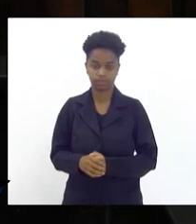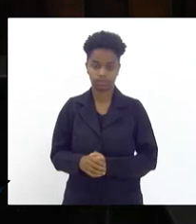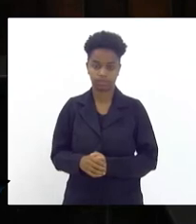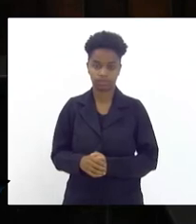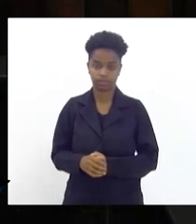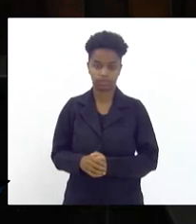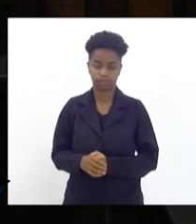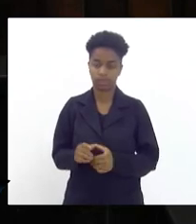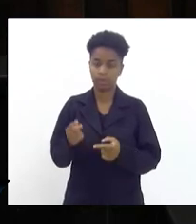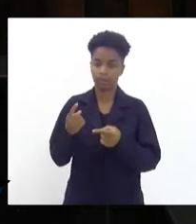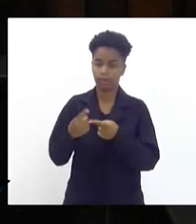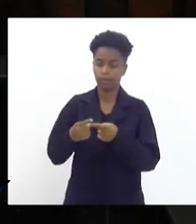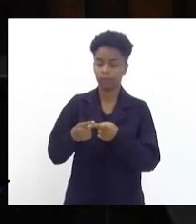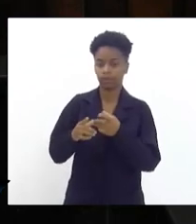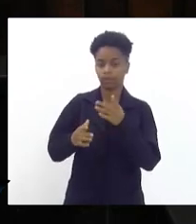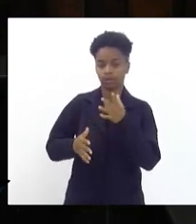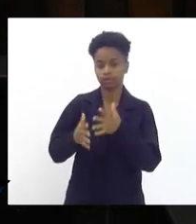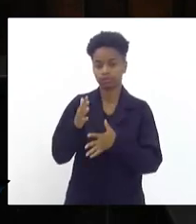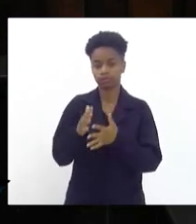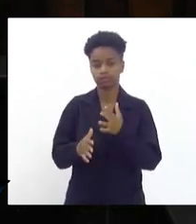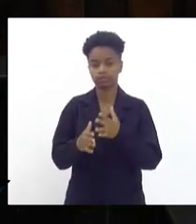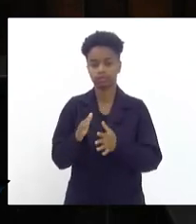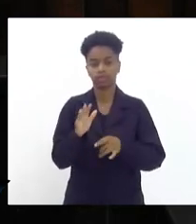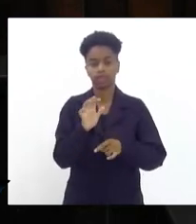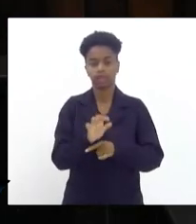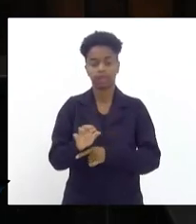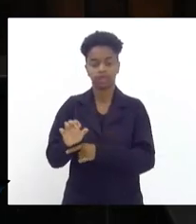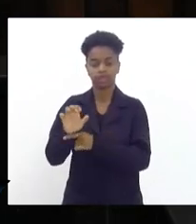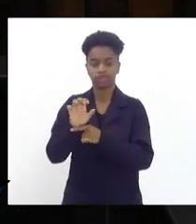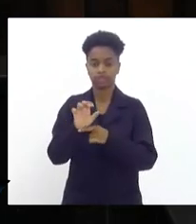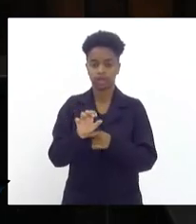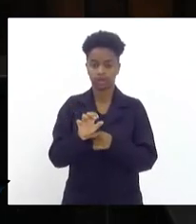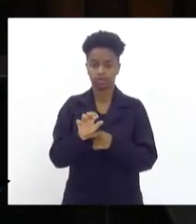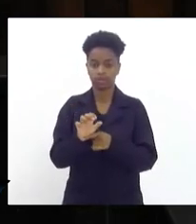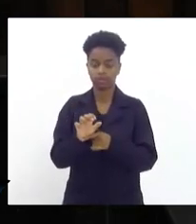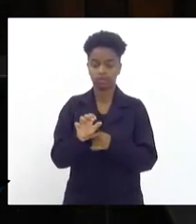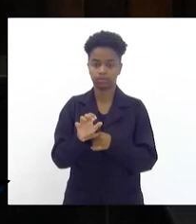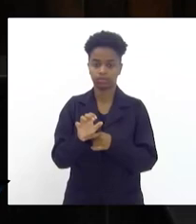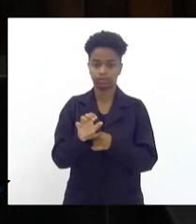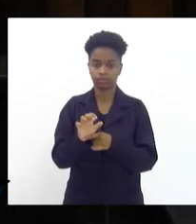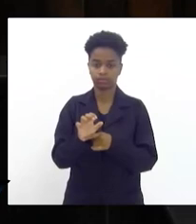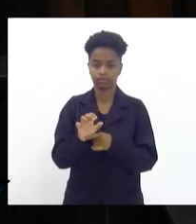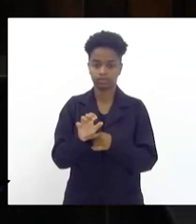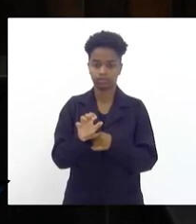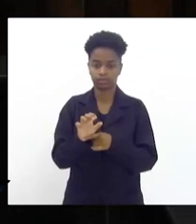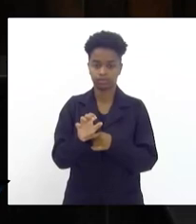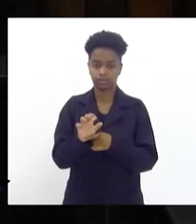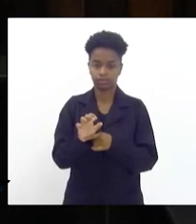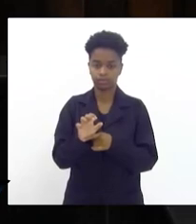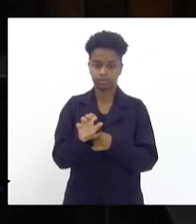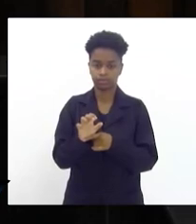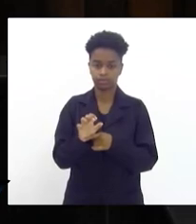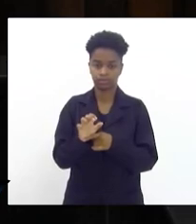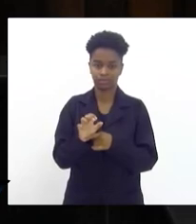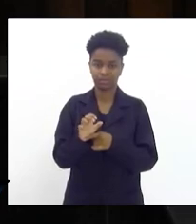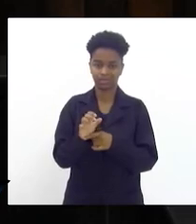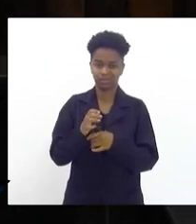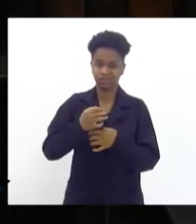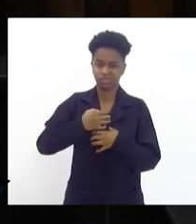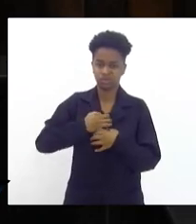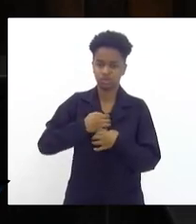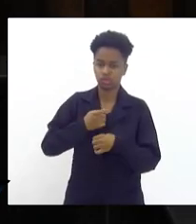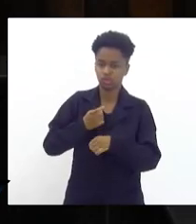prejudicavam os estados de forma muito dura,